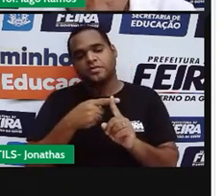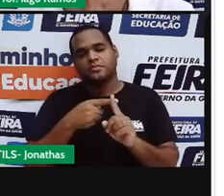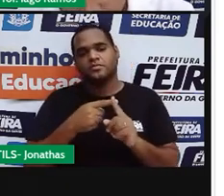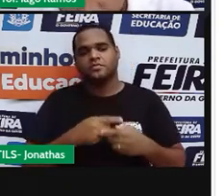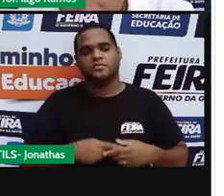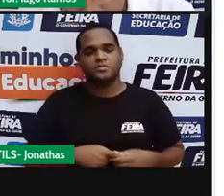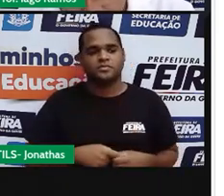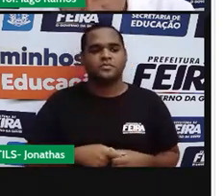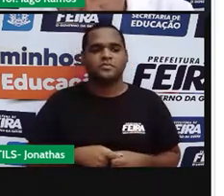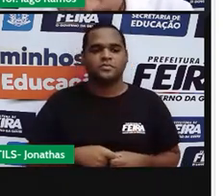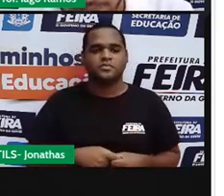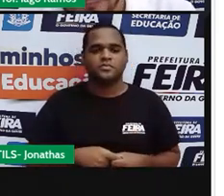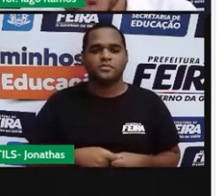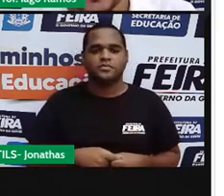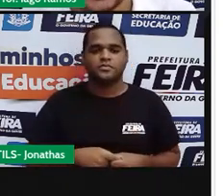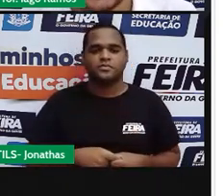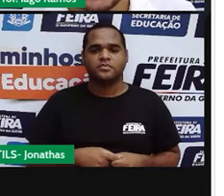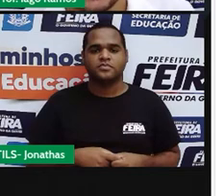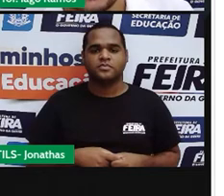um negativo.